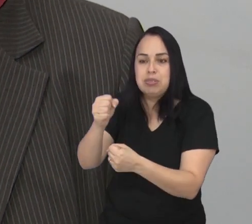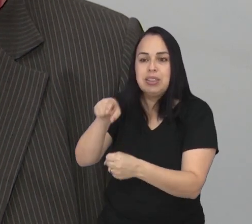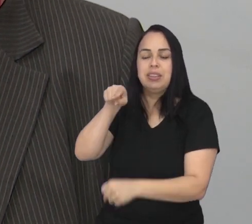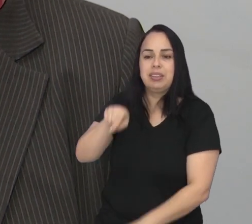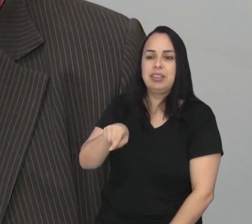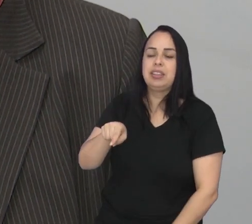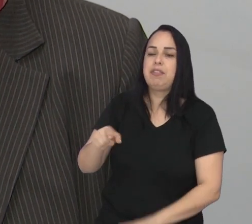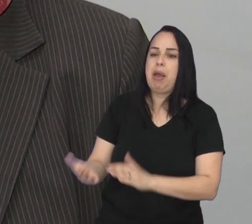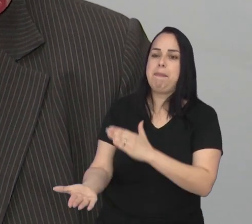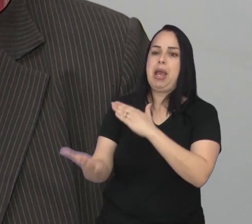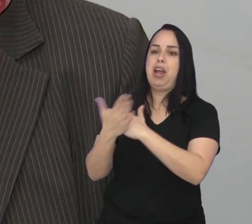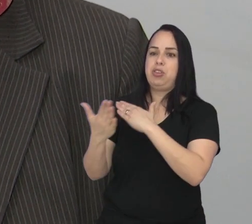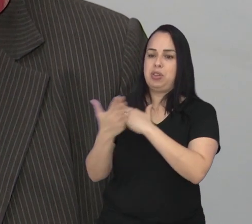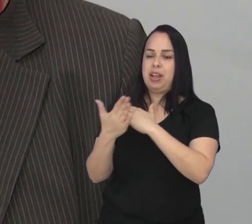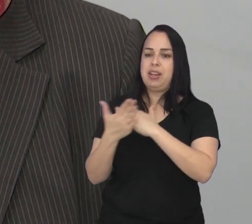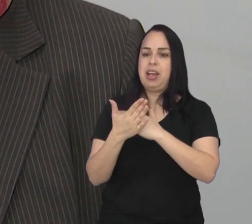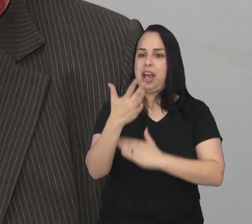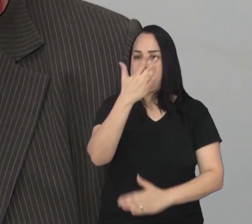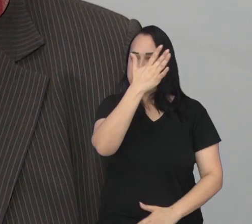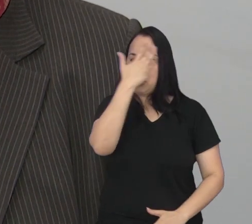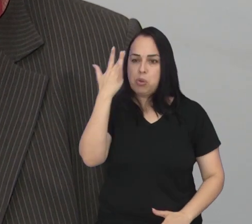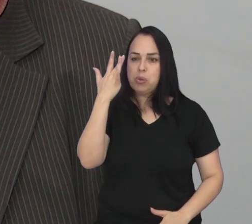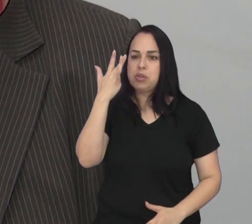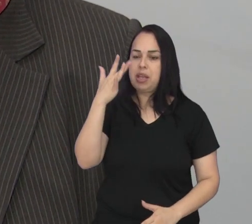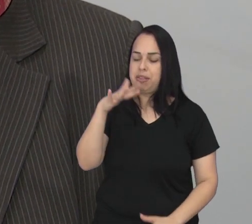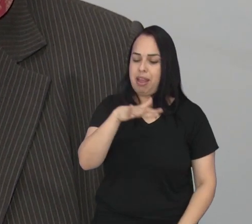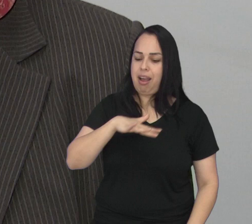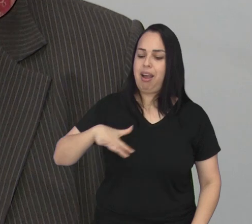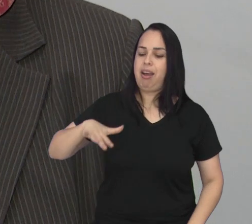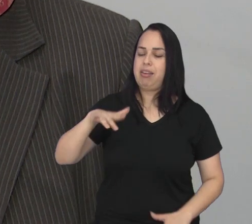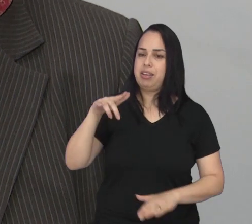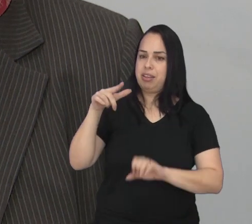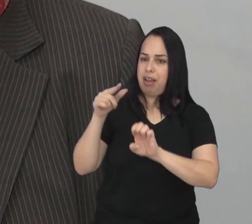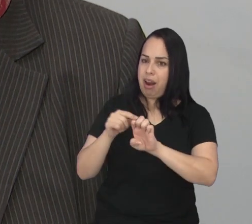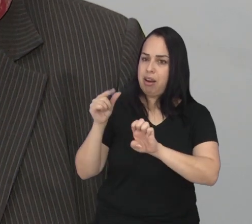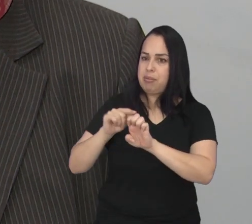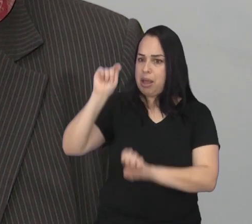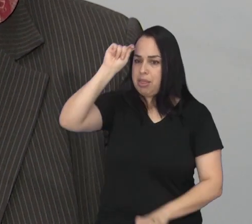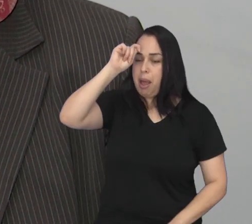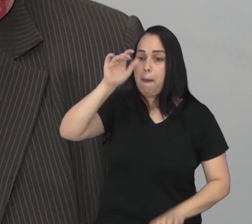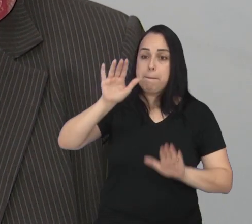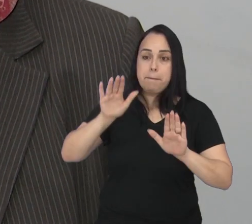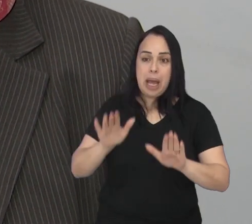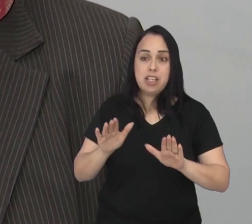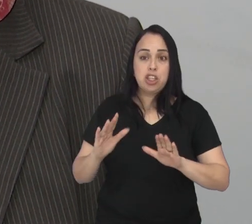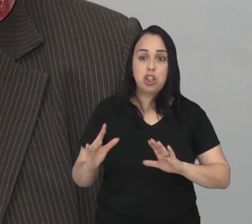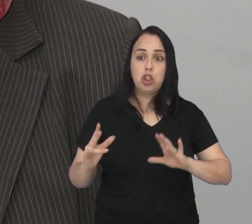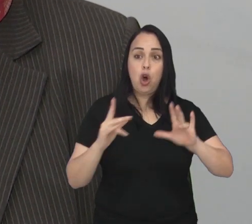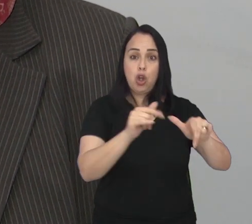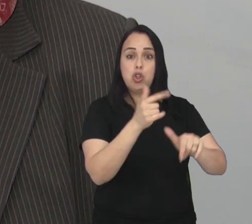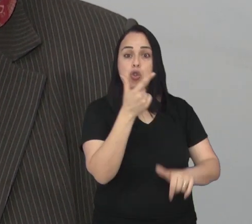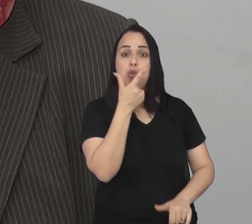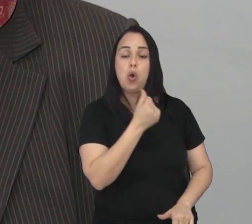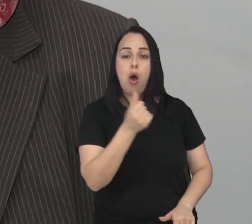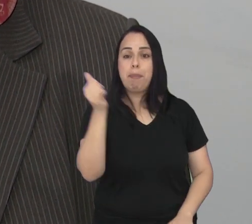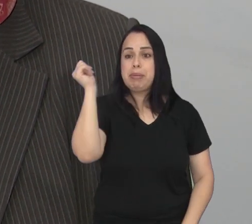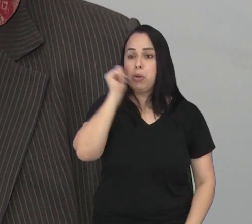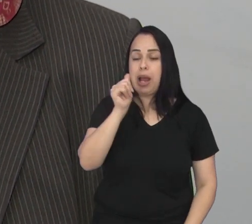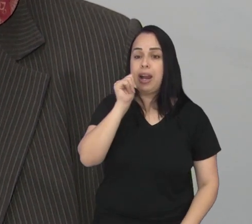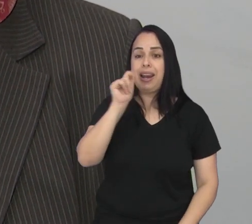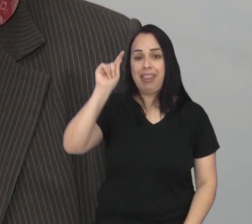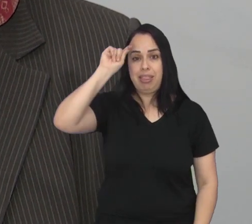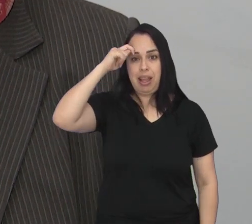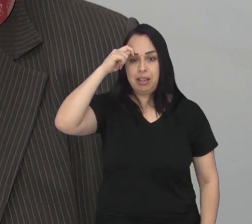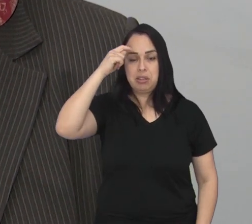ajudar também os afros empreendedores, não só os afros empreendedores, mas todos os homens e mulheres